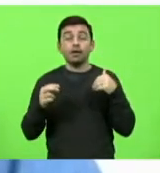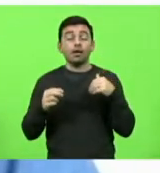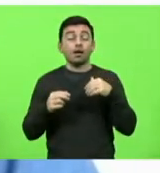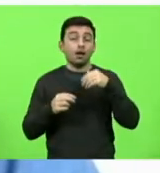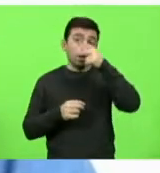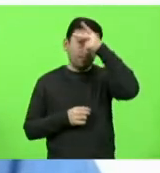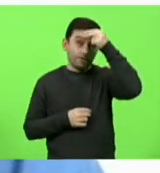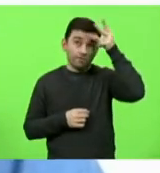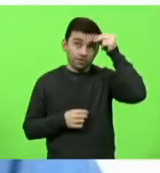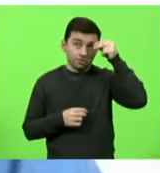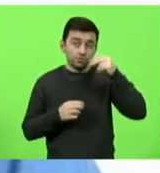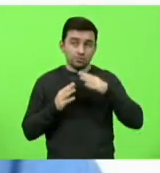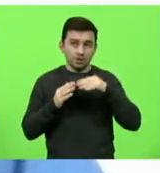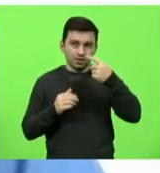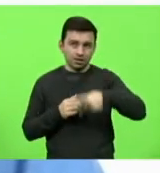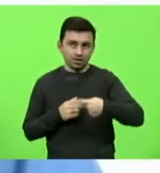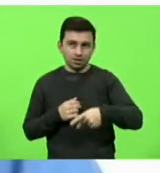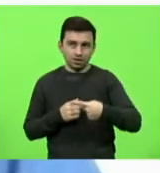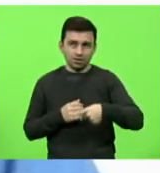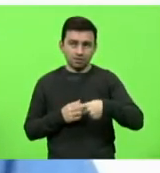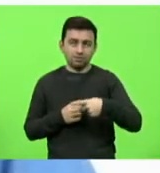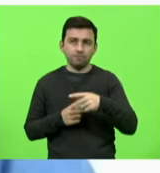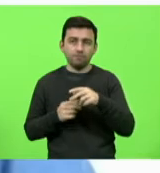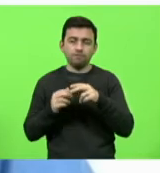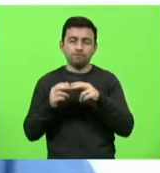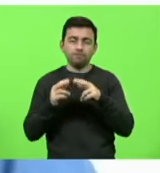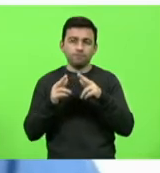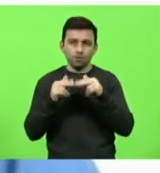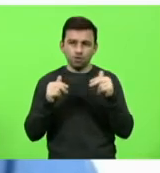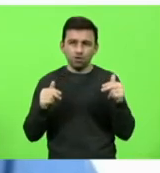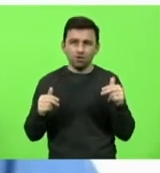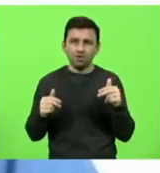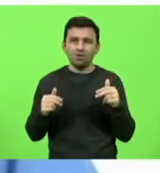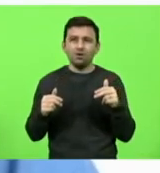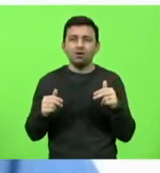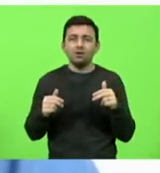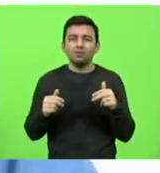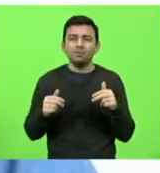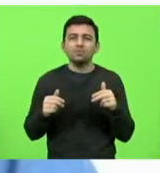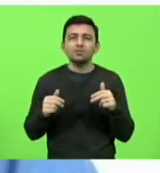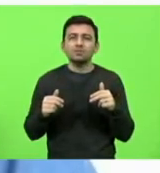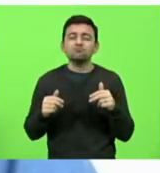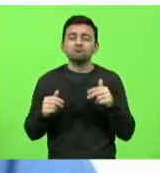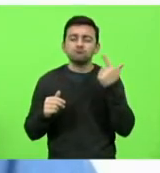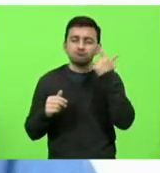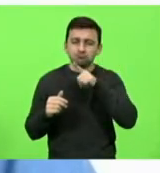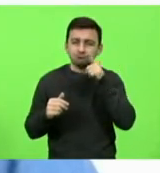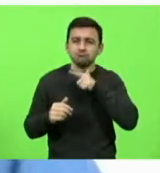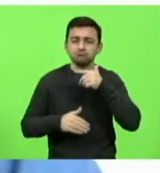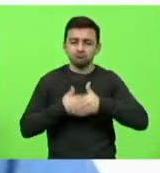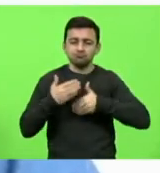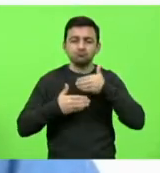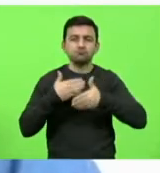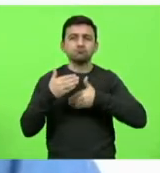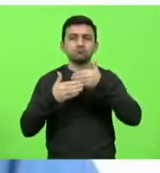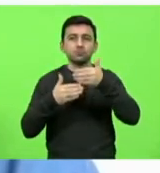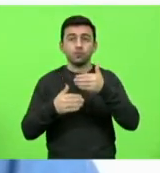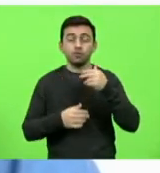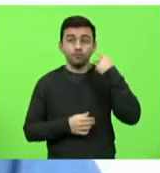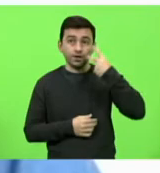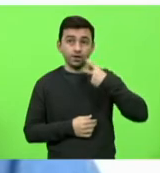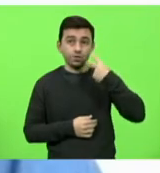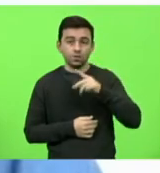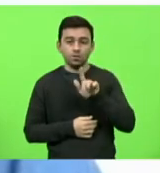Florianópolis conseguiu um grande avanço nessa situação, inclusive o vereador Gui